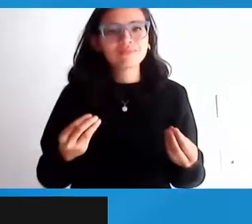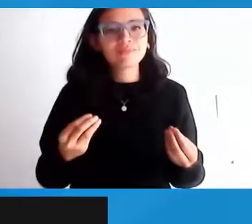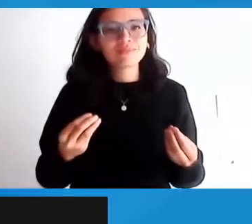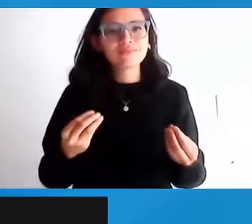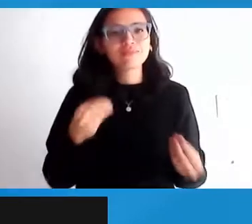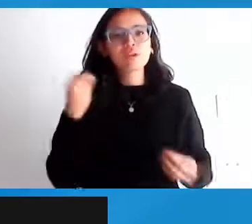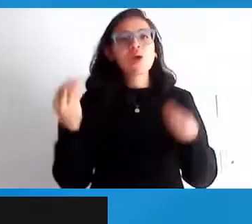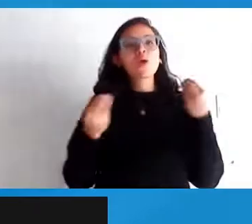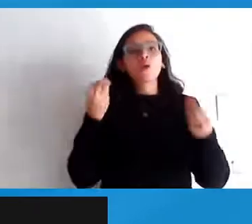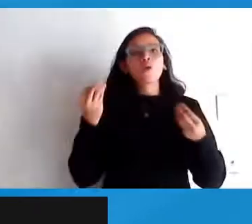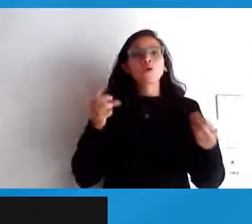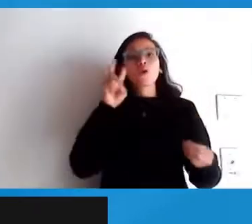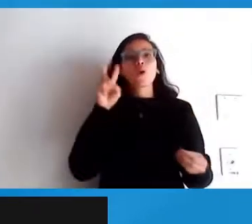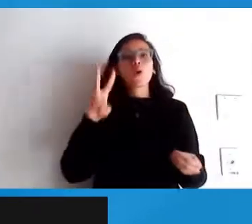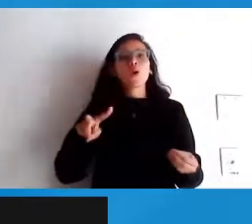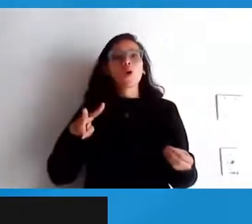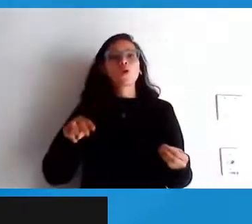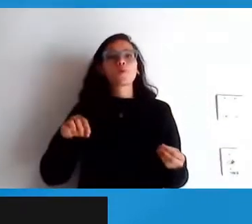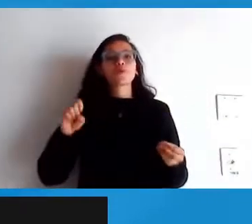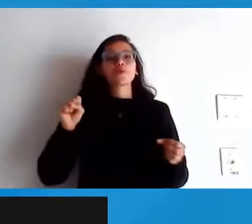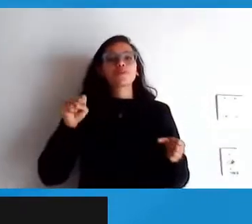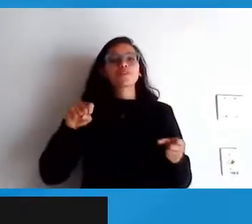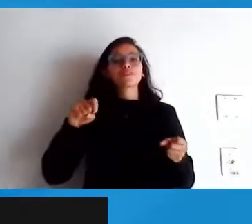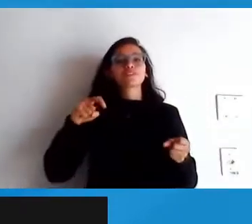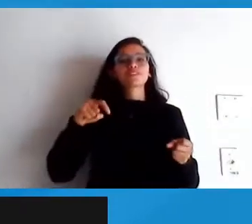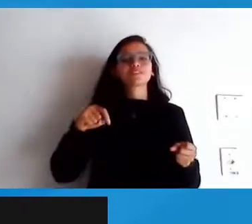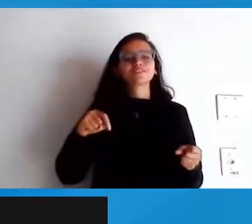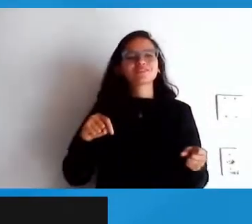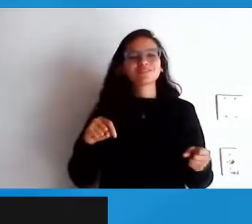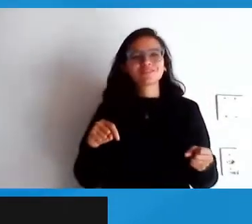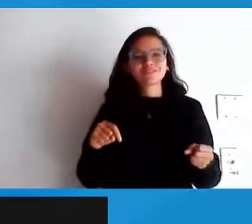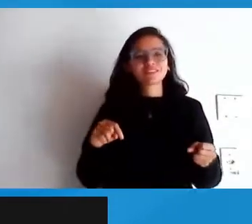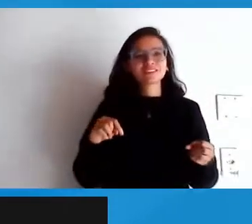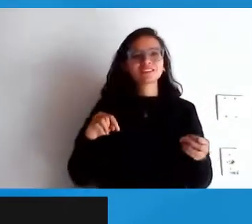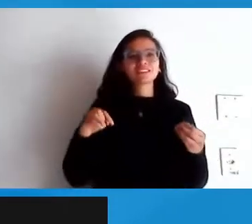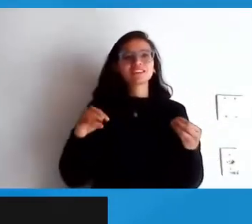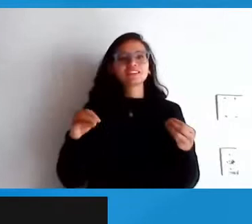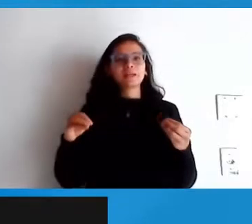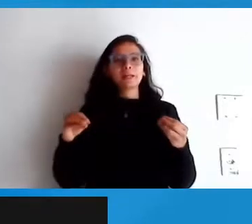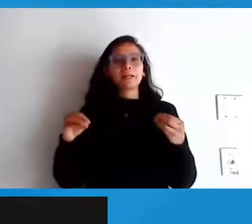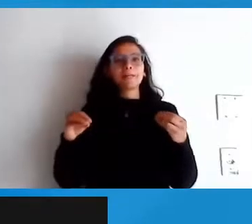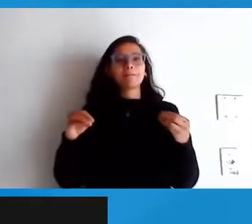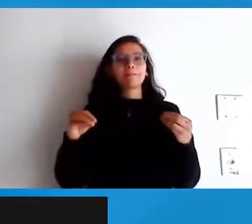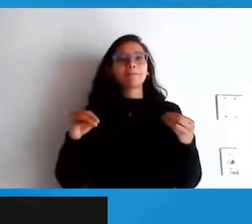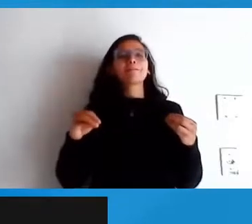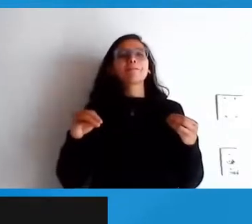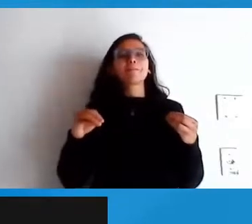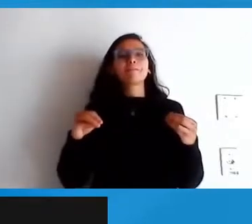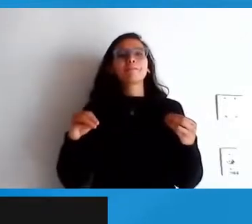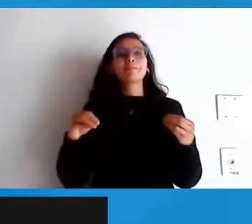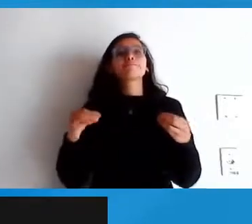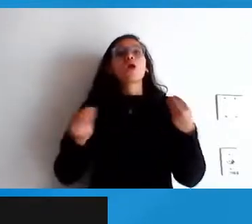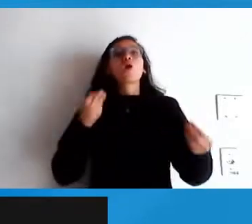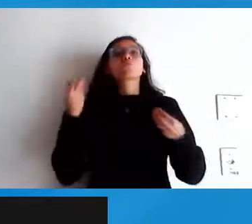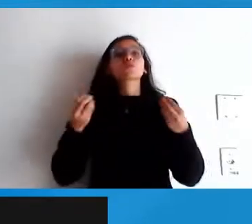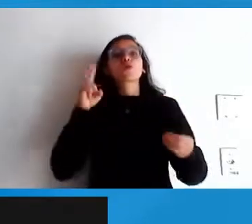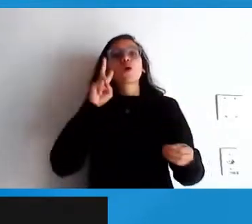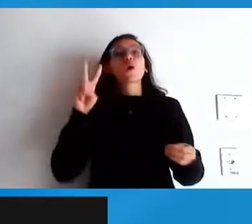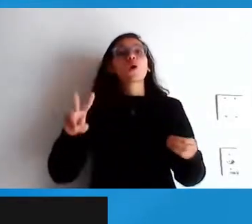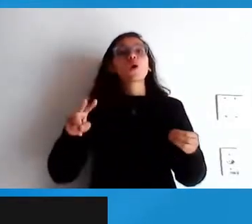PopS que não forçam mas sugerem empaticamente que os usuários contribuam financeiramente